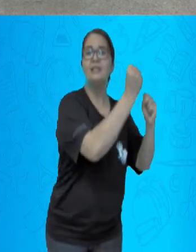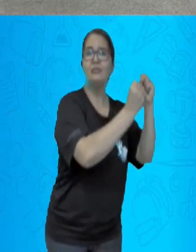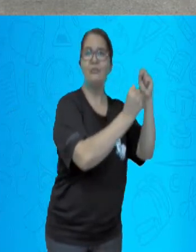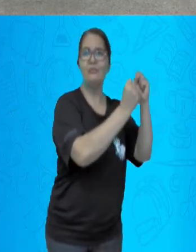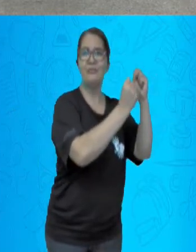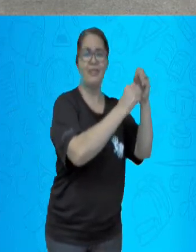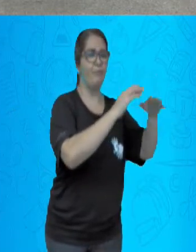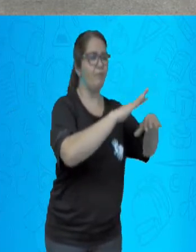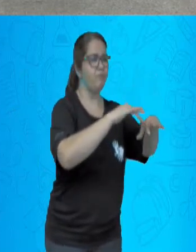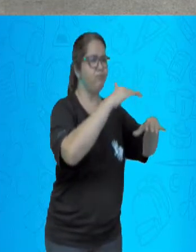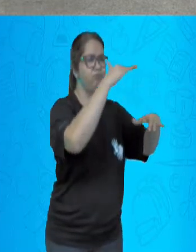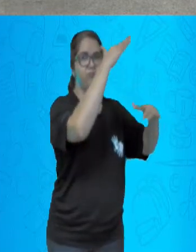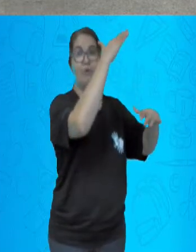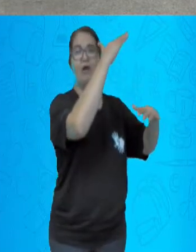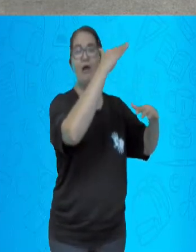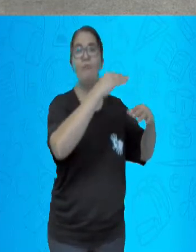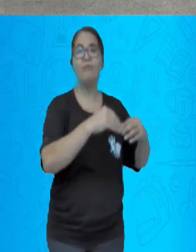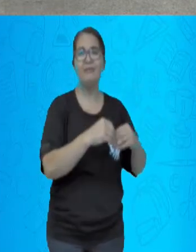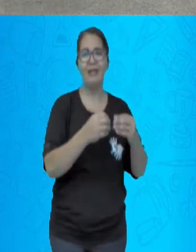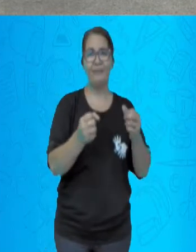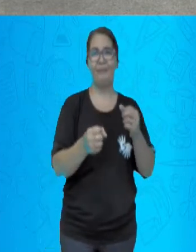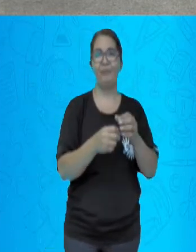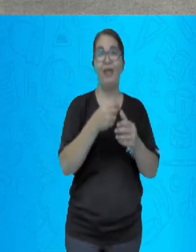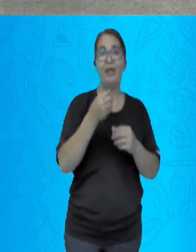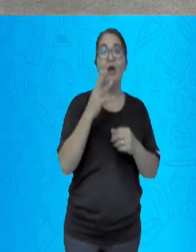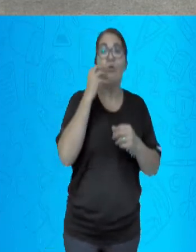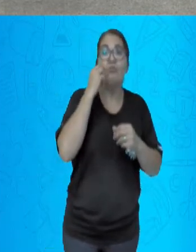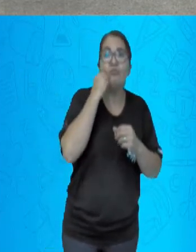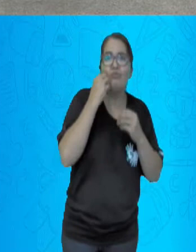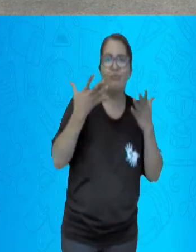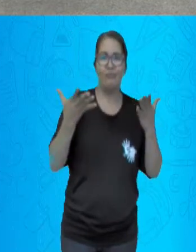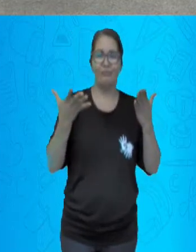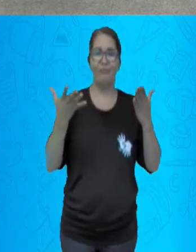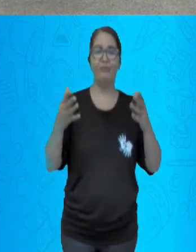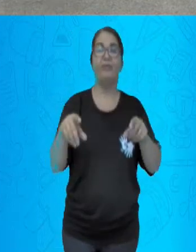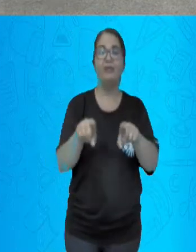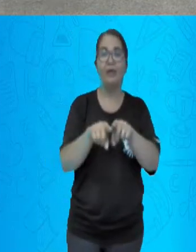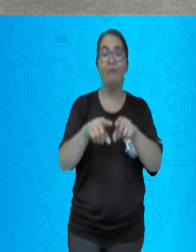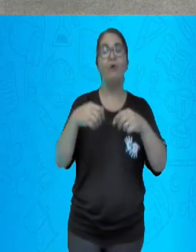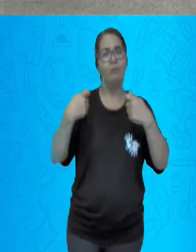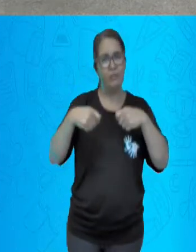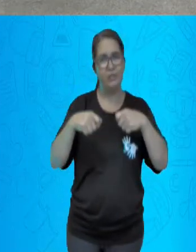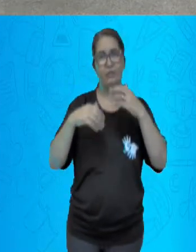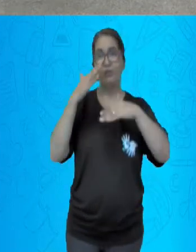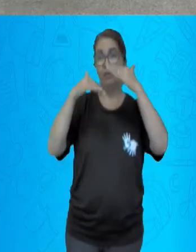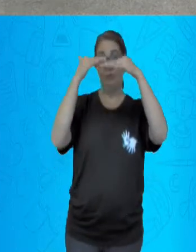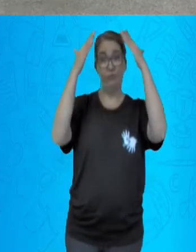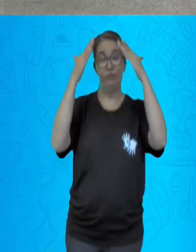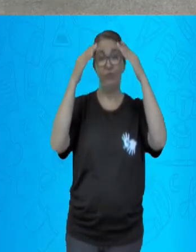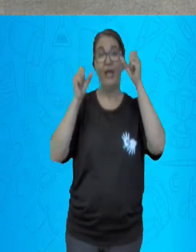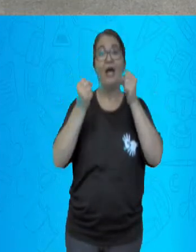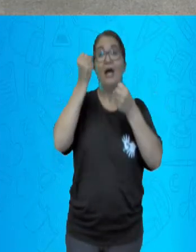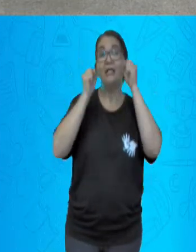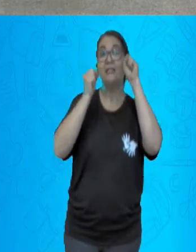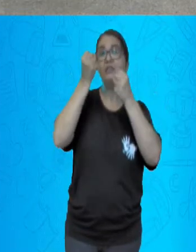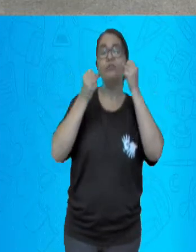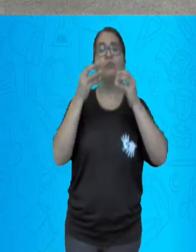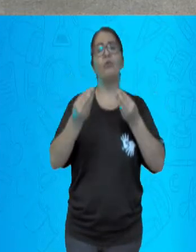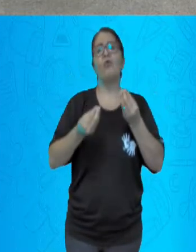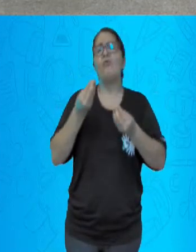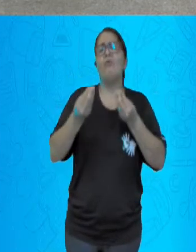contribuíam decisivamente para que as indústrias se desenvolvessem. E, para que houvesse uma